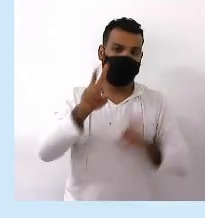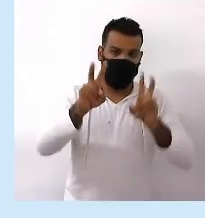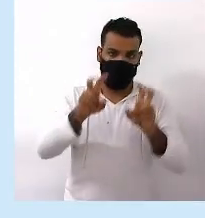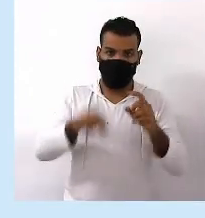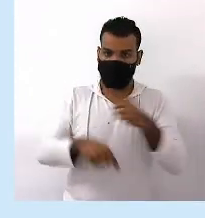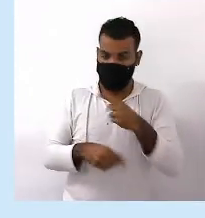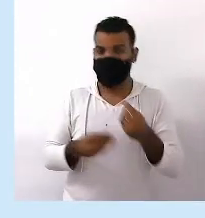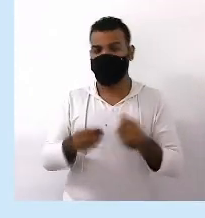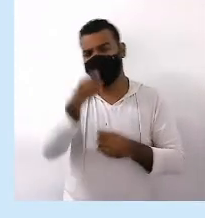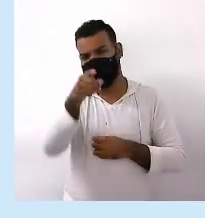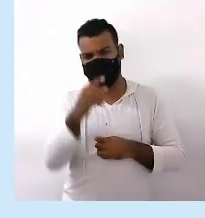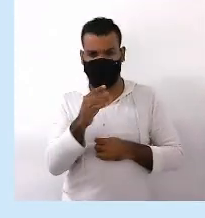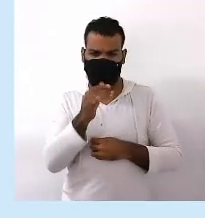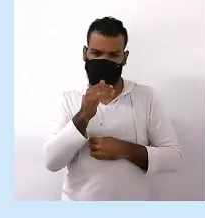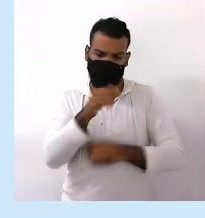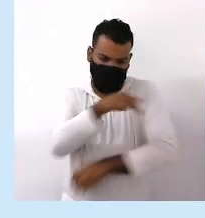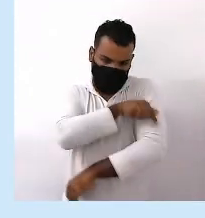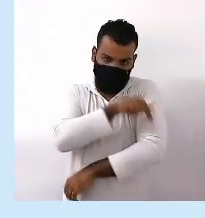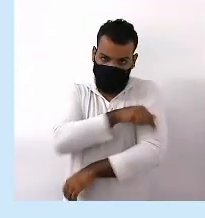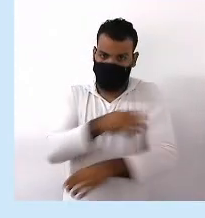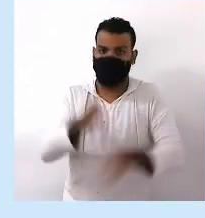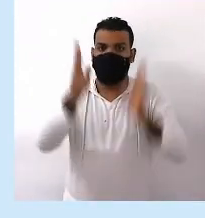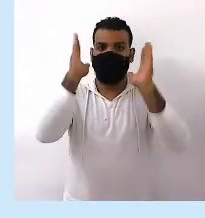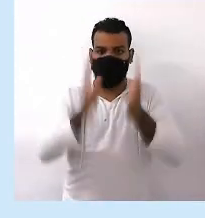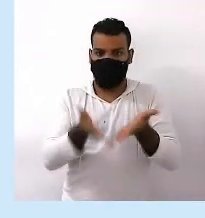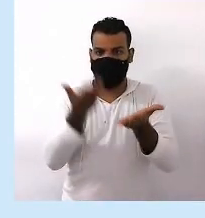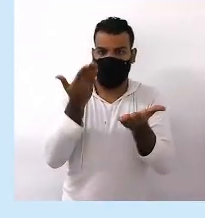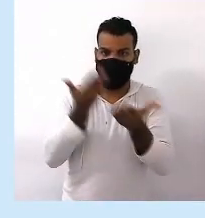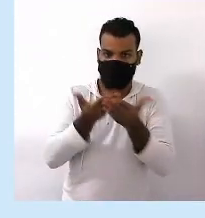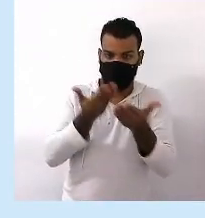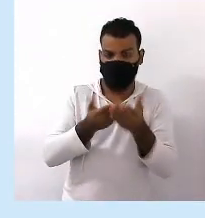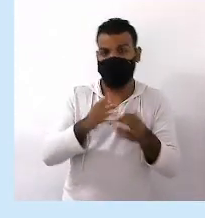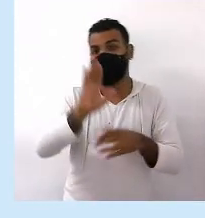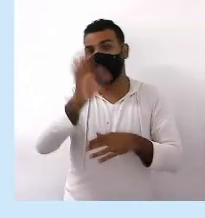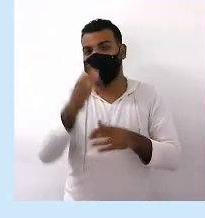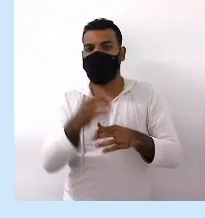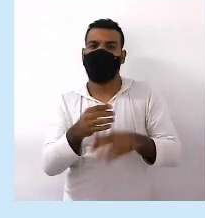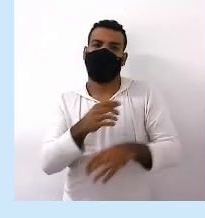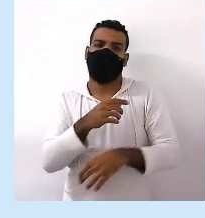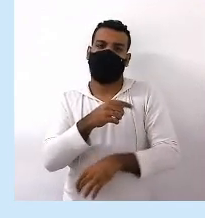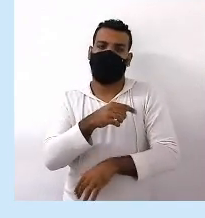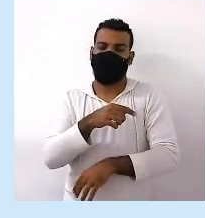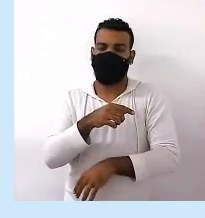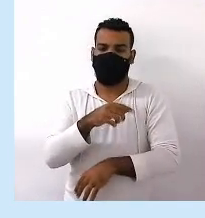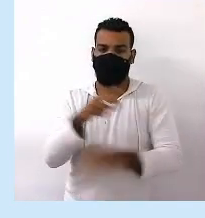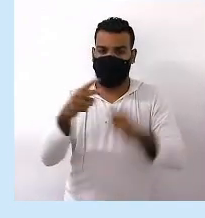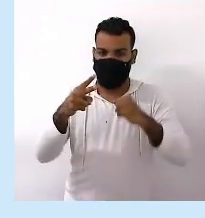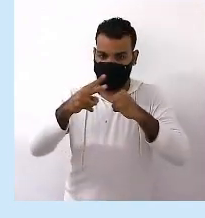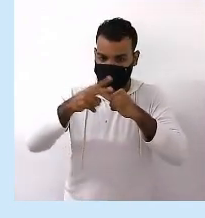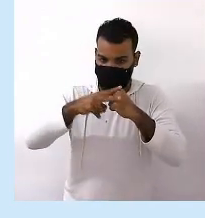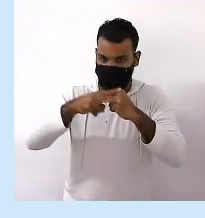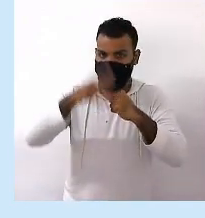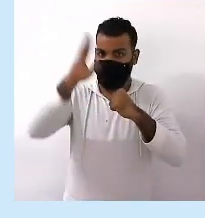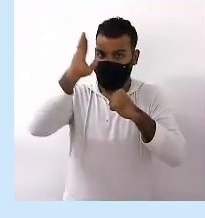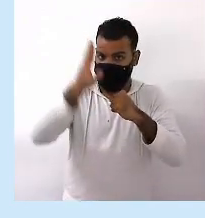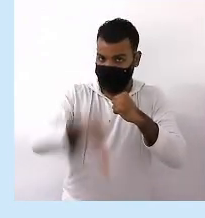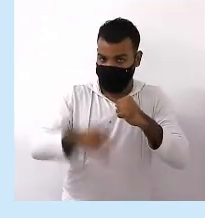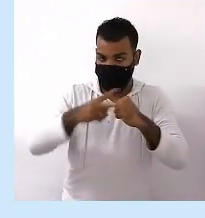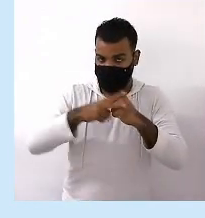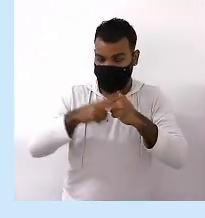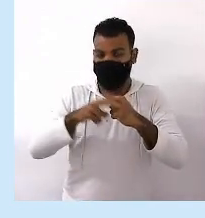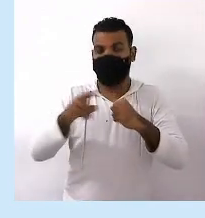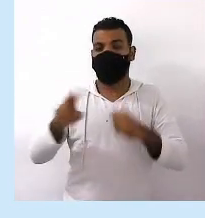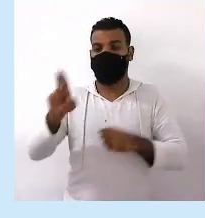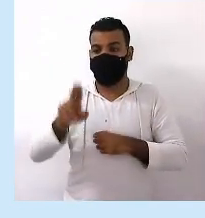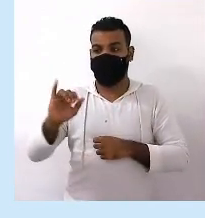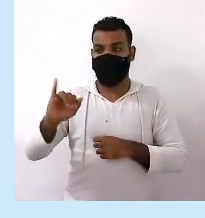Você está aí No sétimo ano Já está estudando Ou já estudou Os verbos E o uso No imperativo